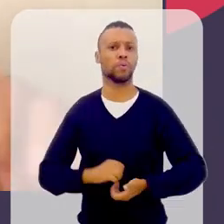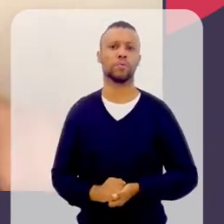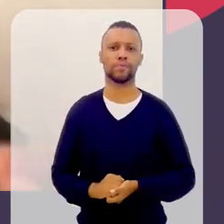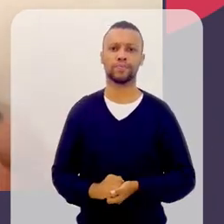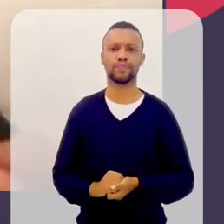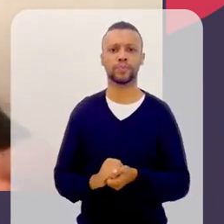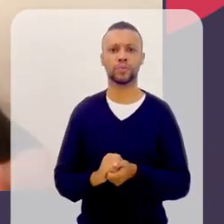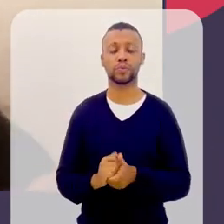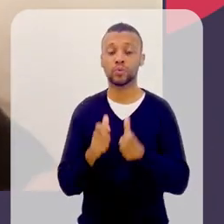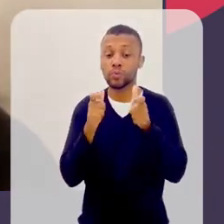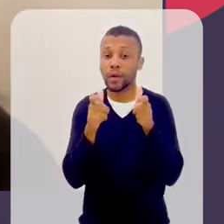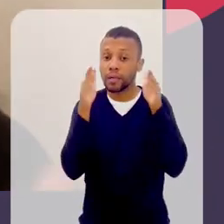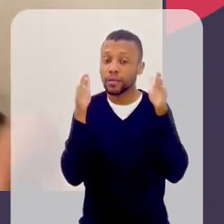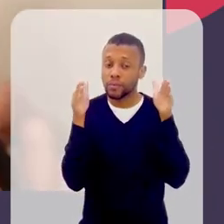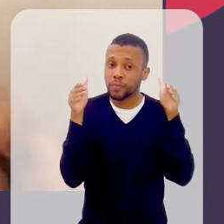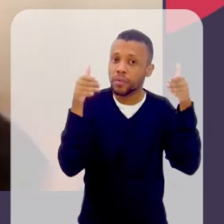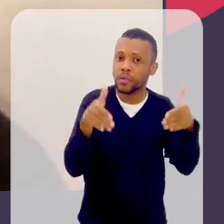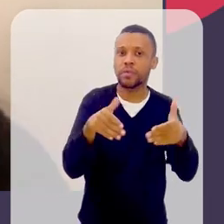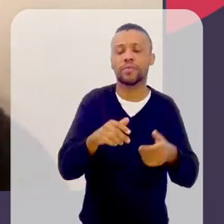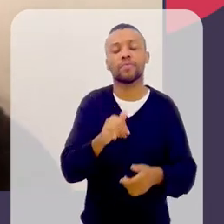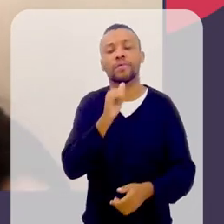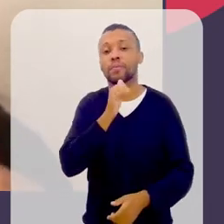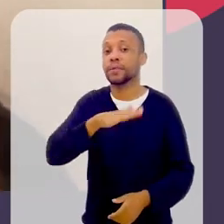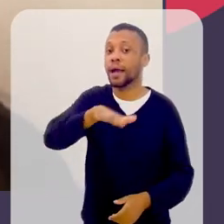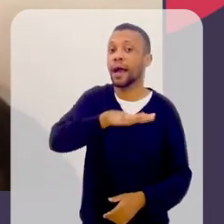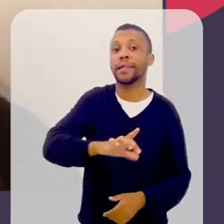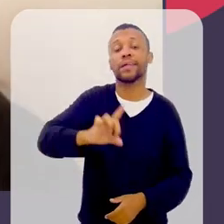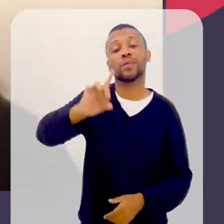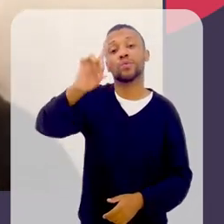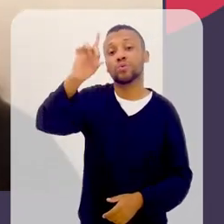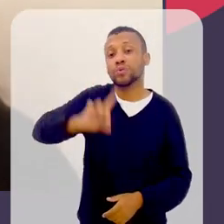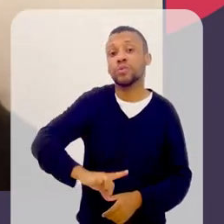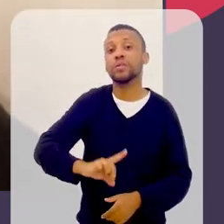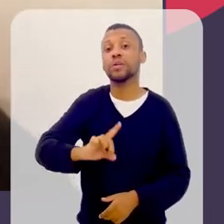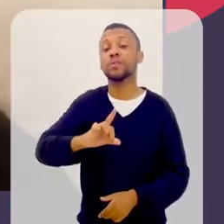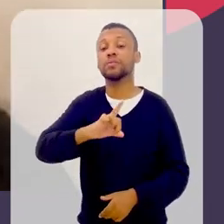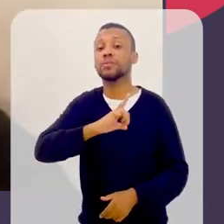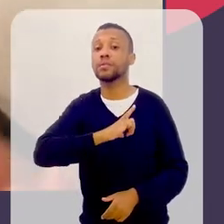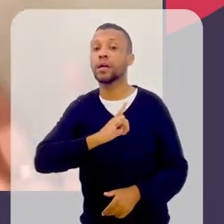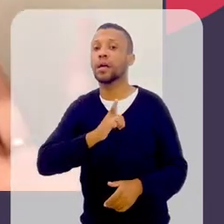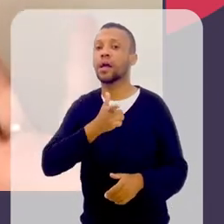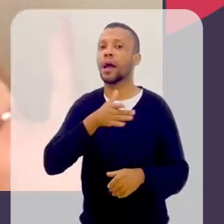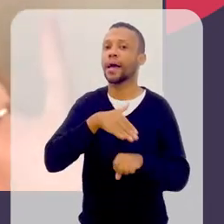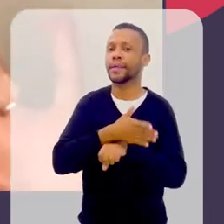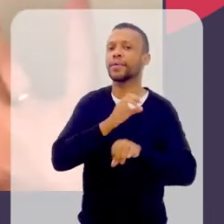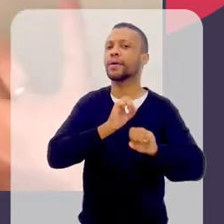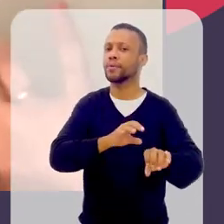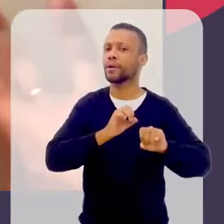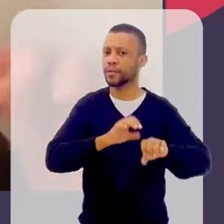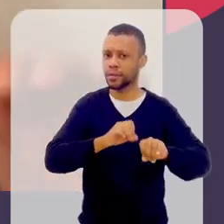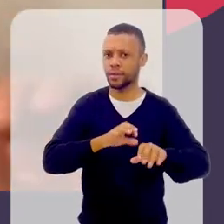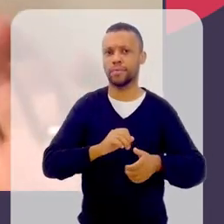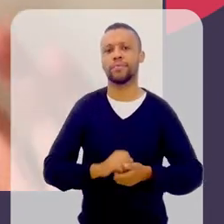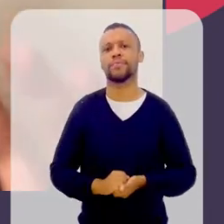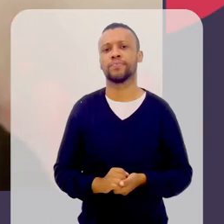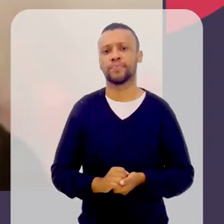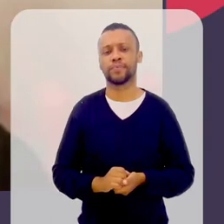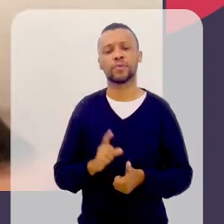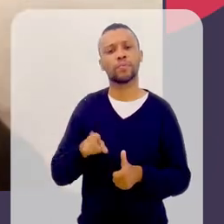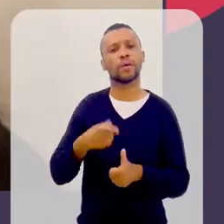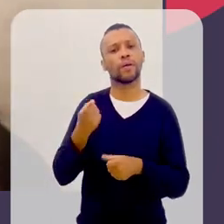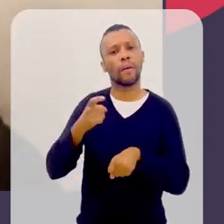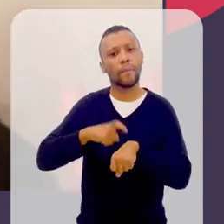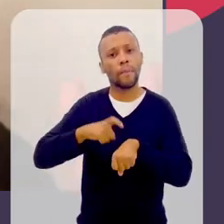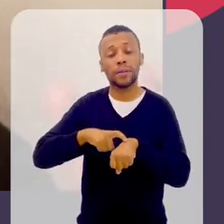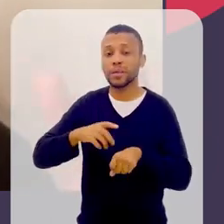específico, né? É o direito à educação. O primeiro momento que você vê que